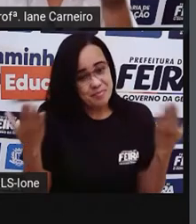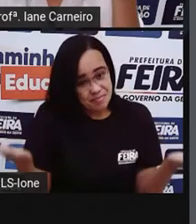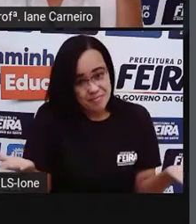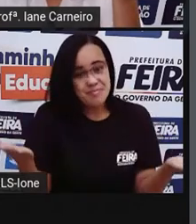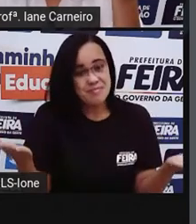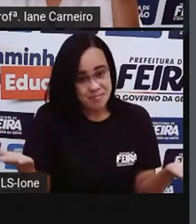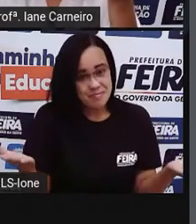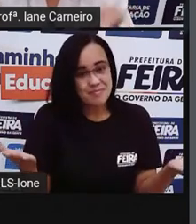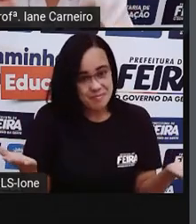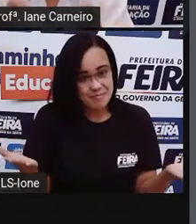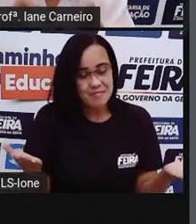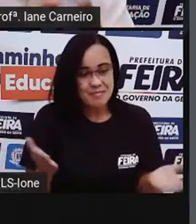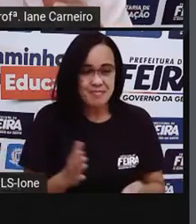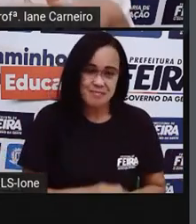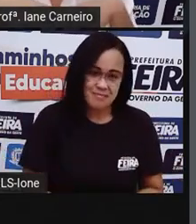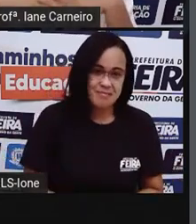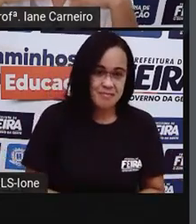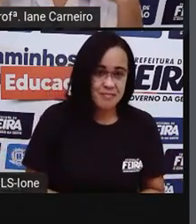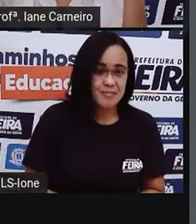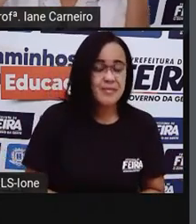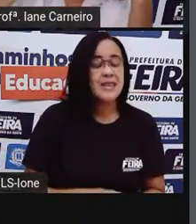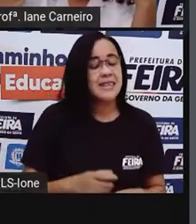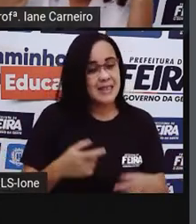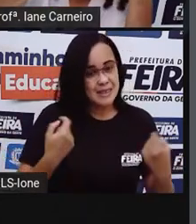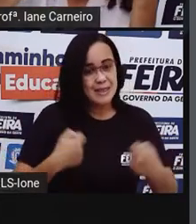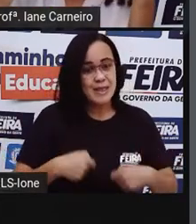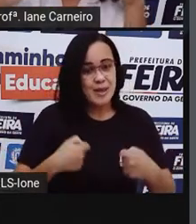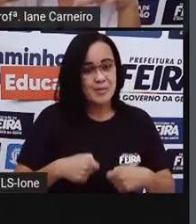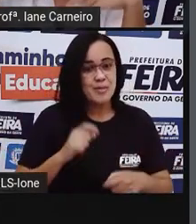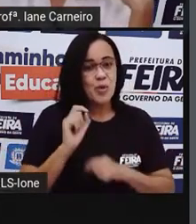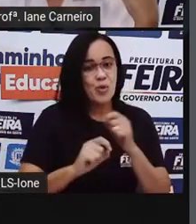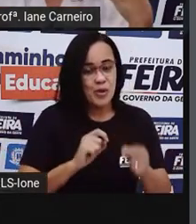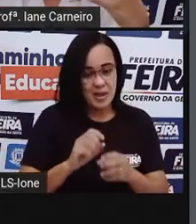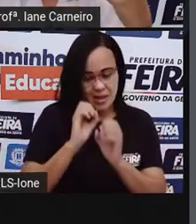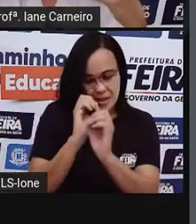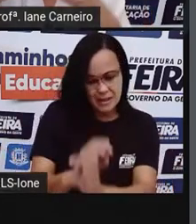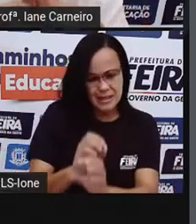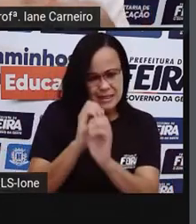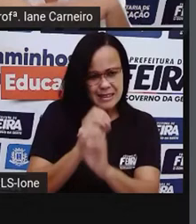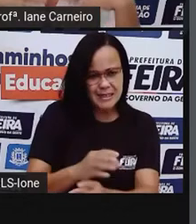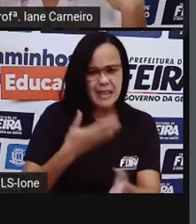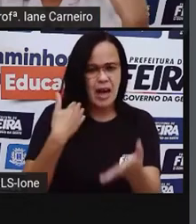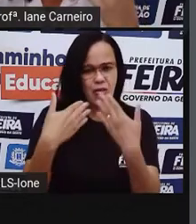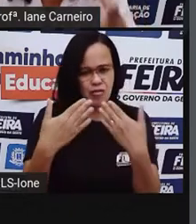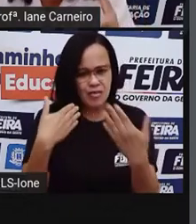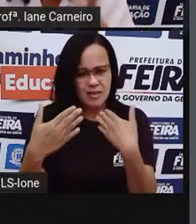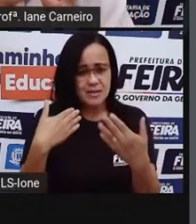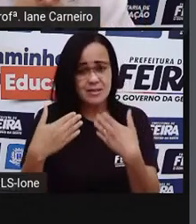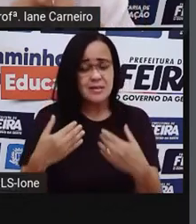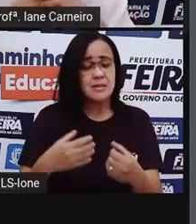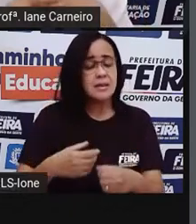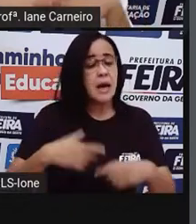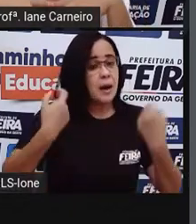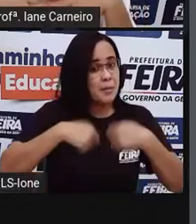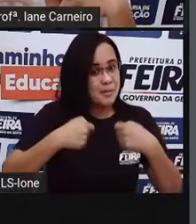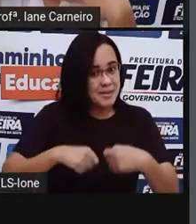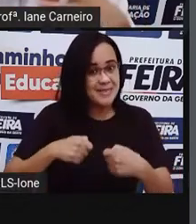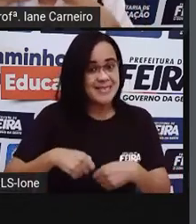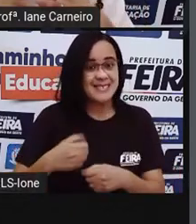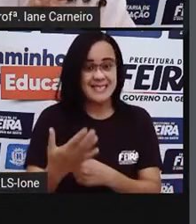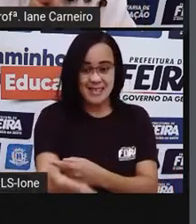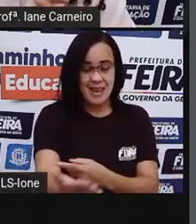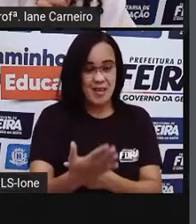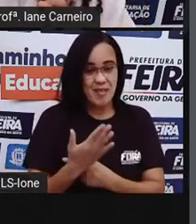E também, ela não está no direito dela, mas seria bom ela ensinar para eles, Conversar com eles, como é bom repartir, como é bom